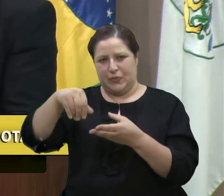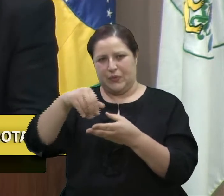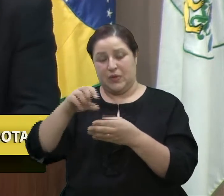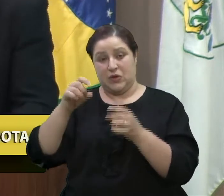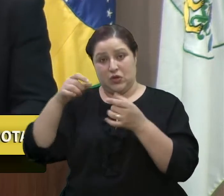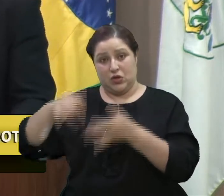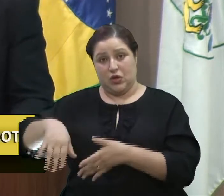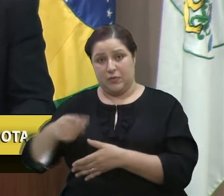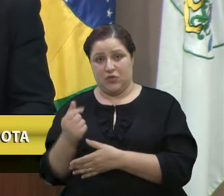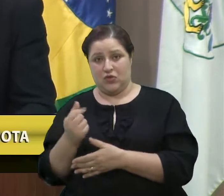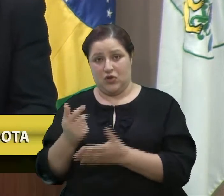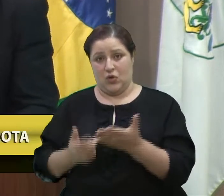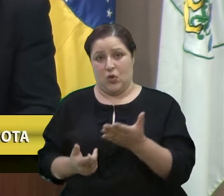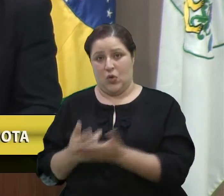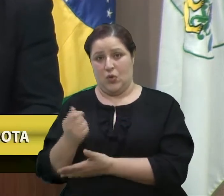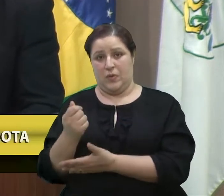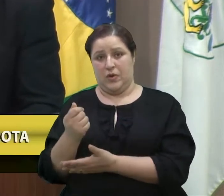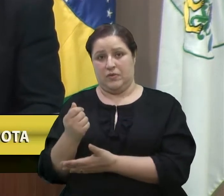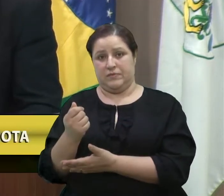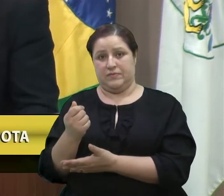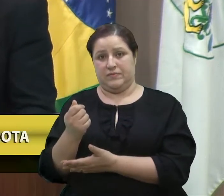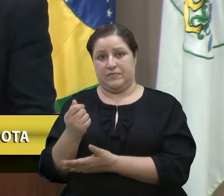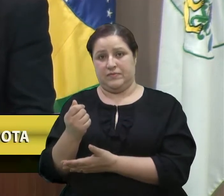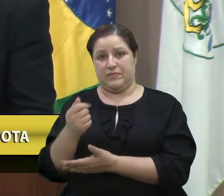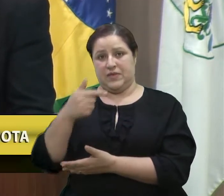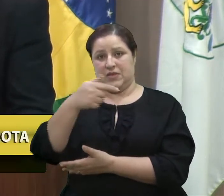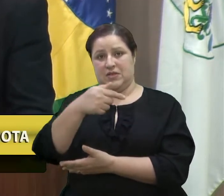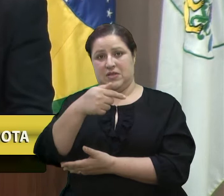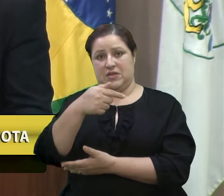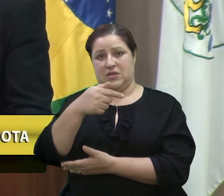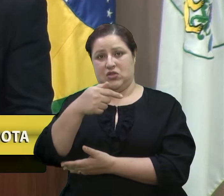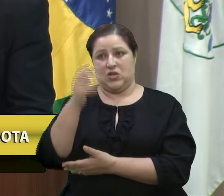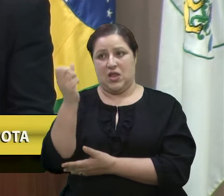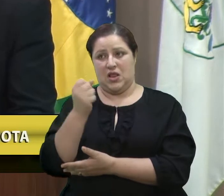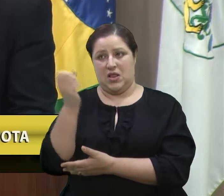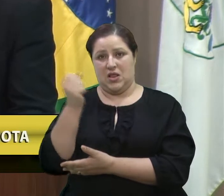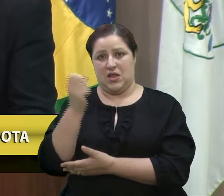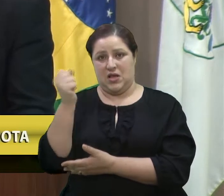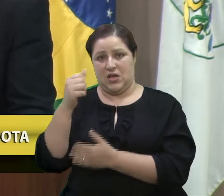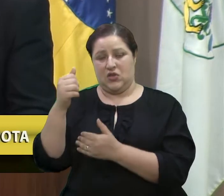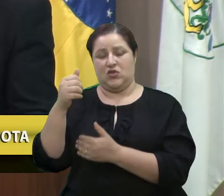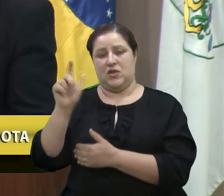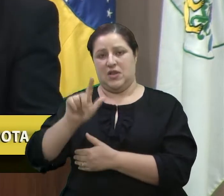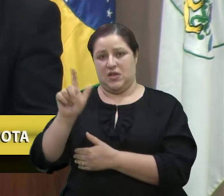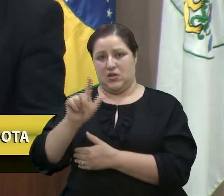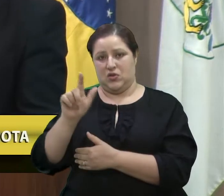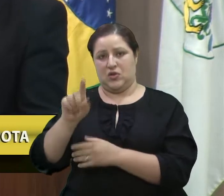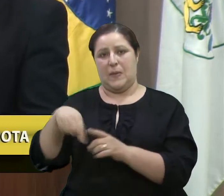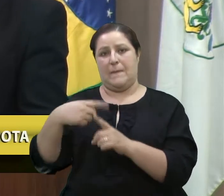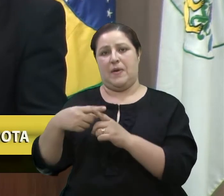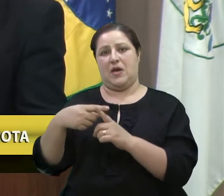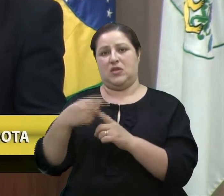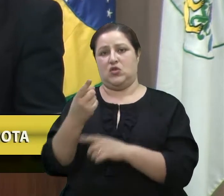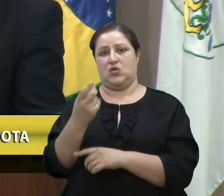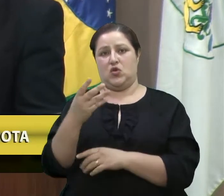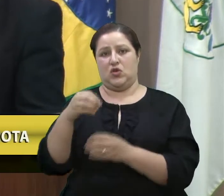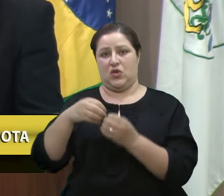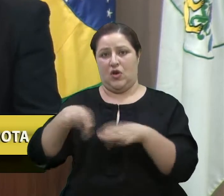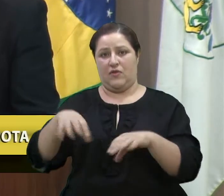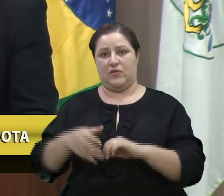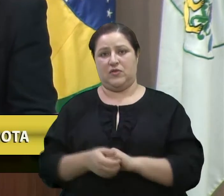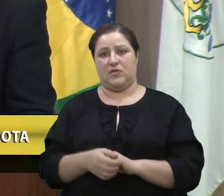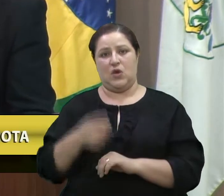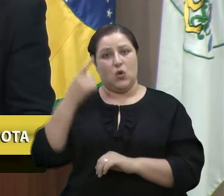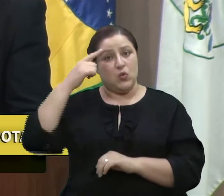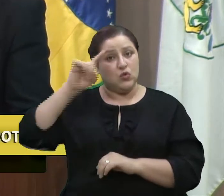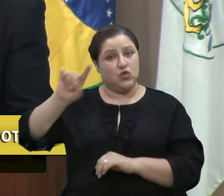ainda sobra dinheiro pra comprar sete litros de leite e uma dúzia de ovos. Por